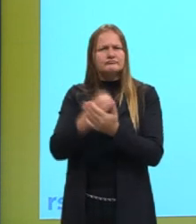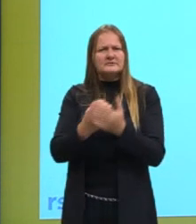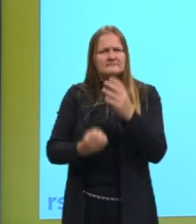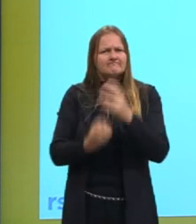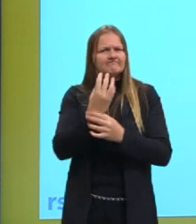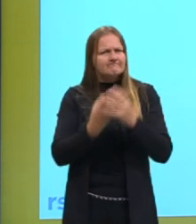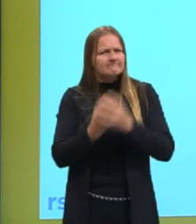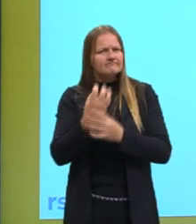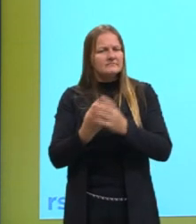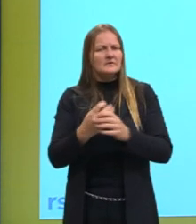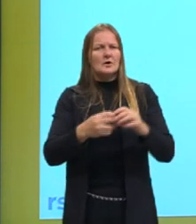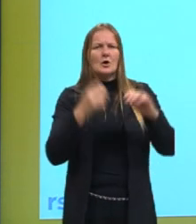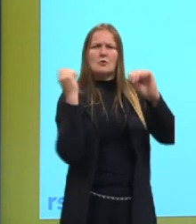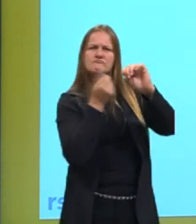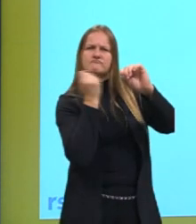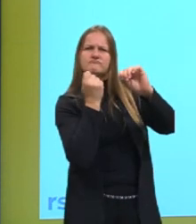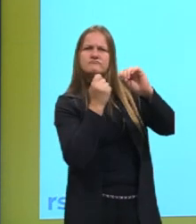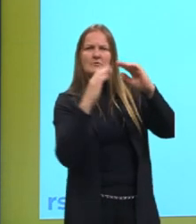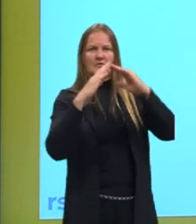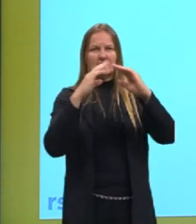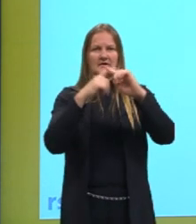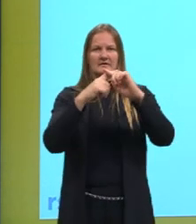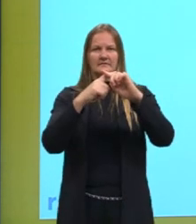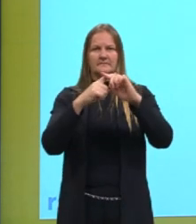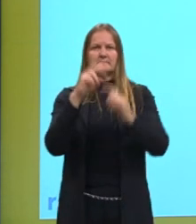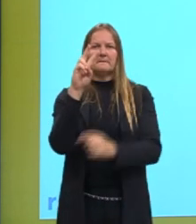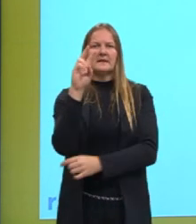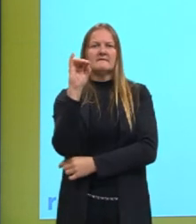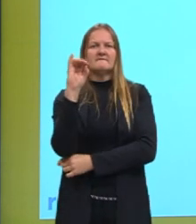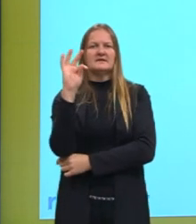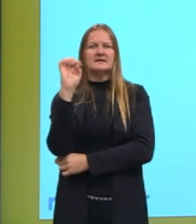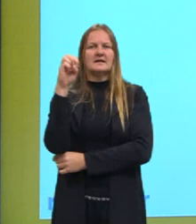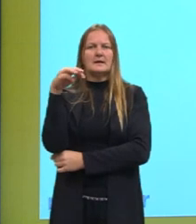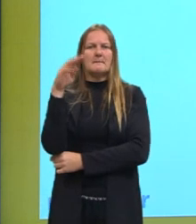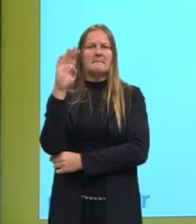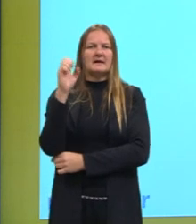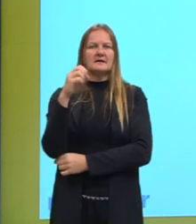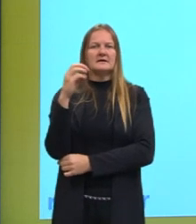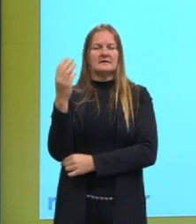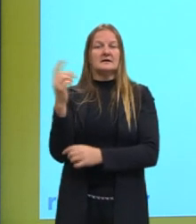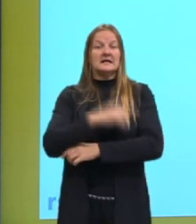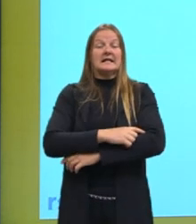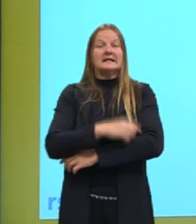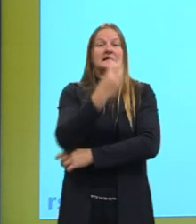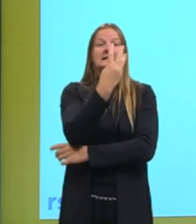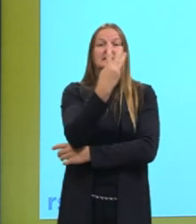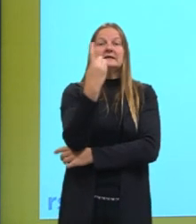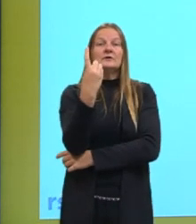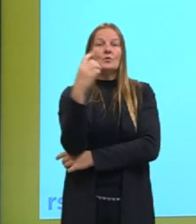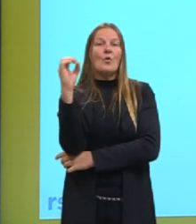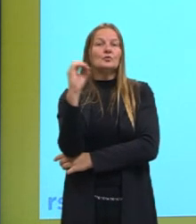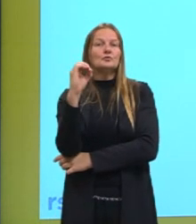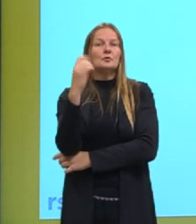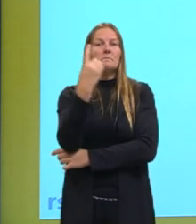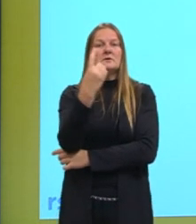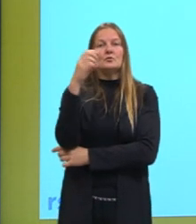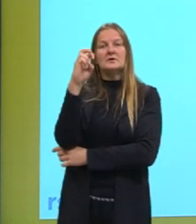na porta da paróquia de Wittenberg, no dia 31 de outubro de